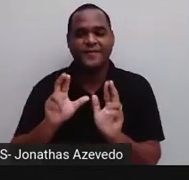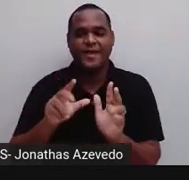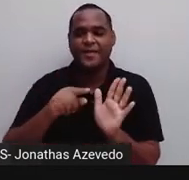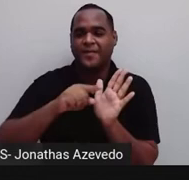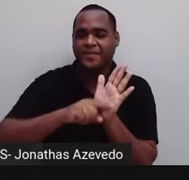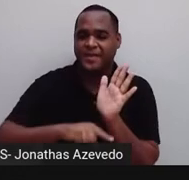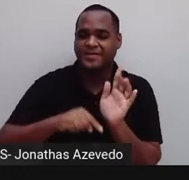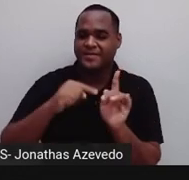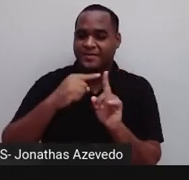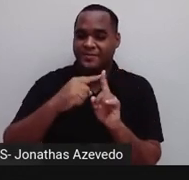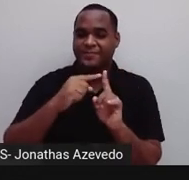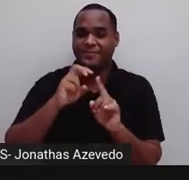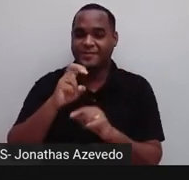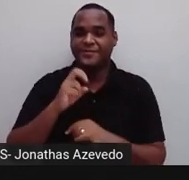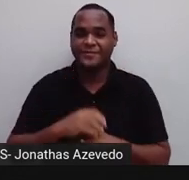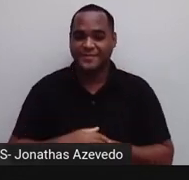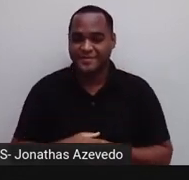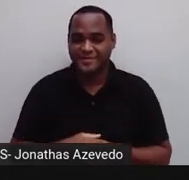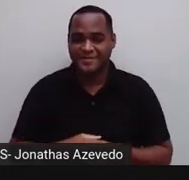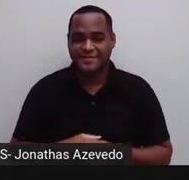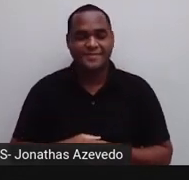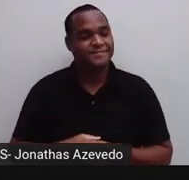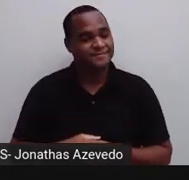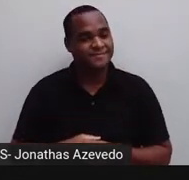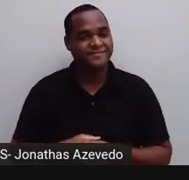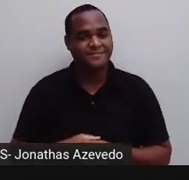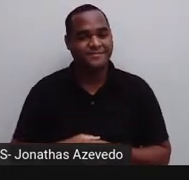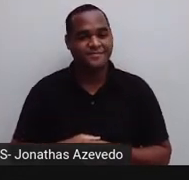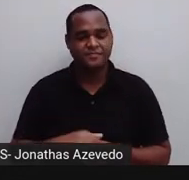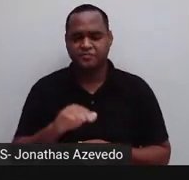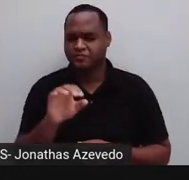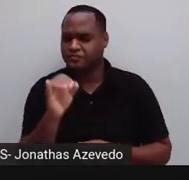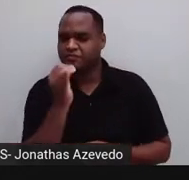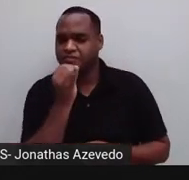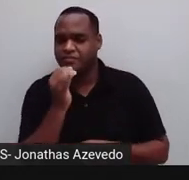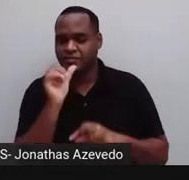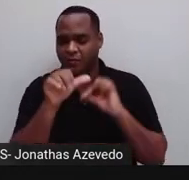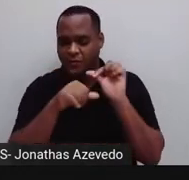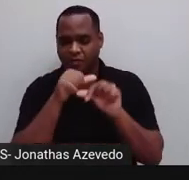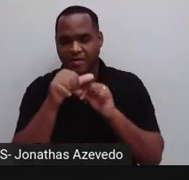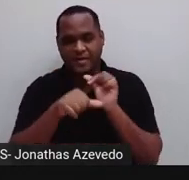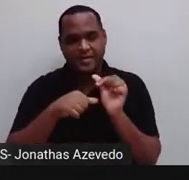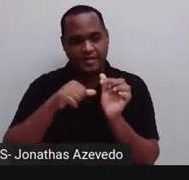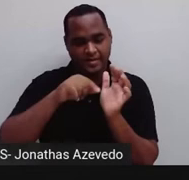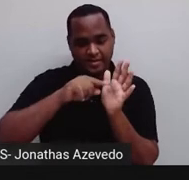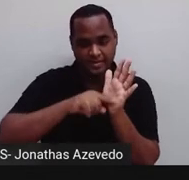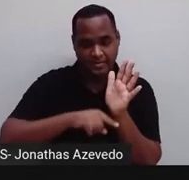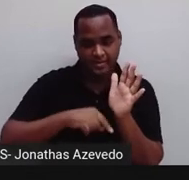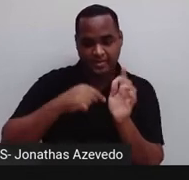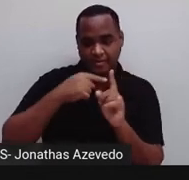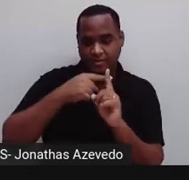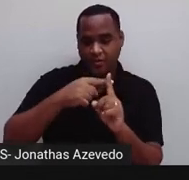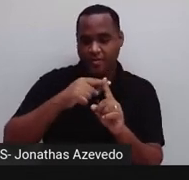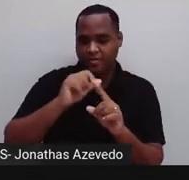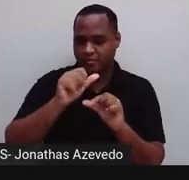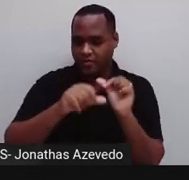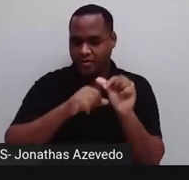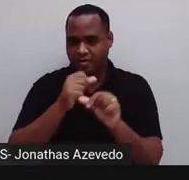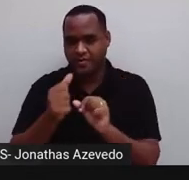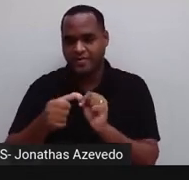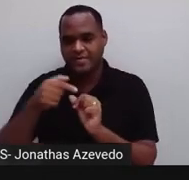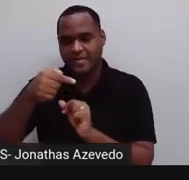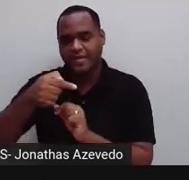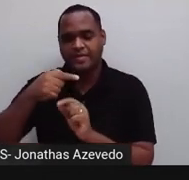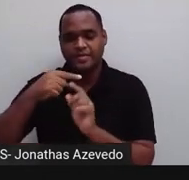dar menos 5, tá bom? Se a gente trocar os sinais aqui colocar o 2 positivo e o 7 negativo